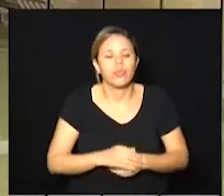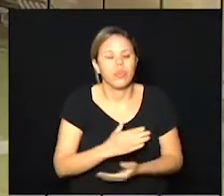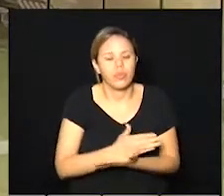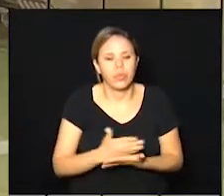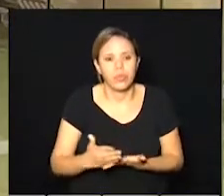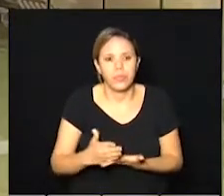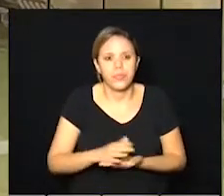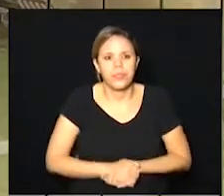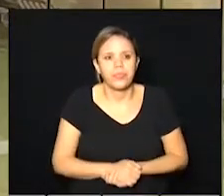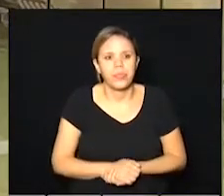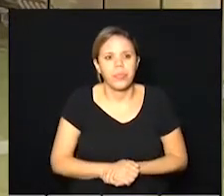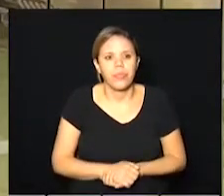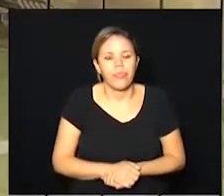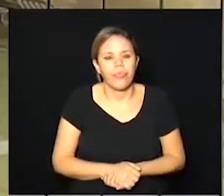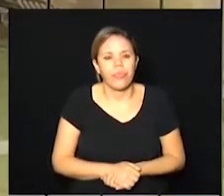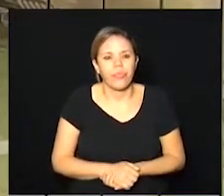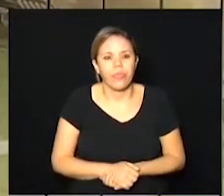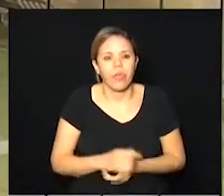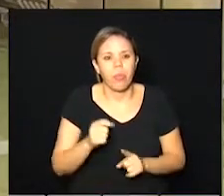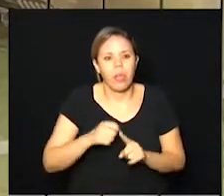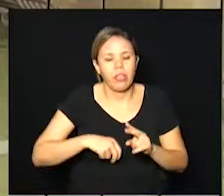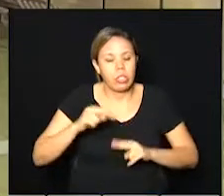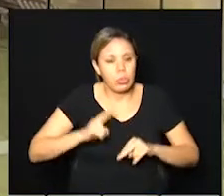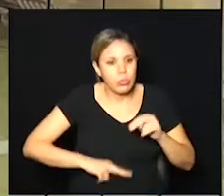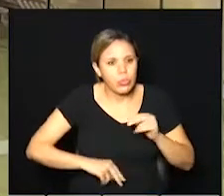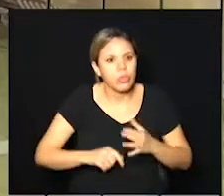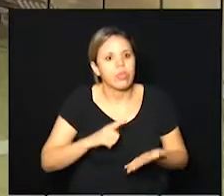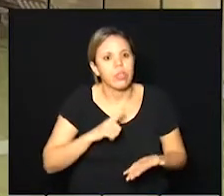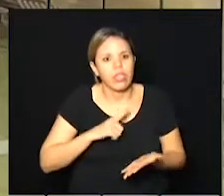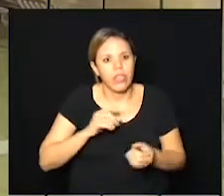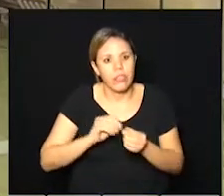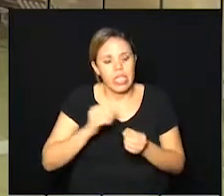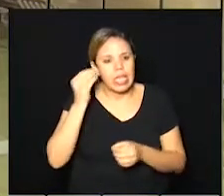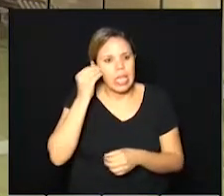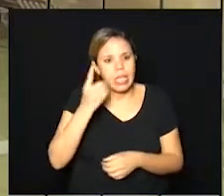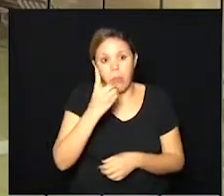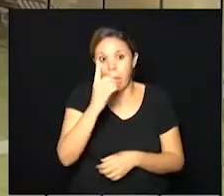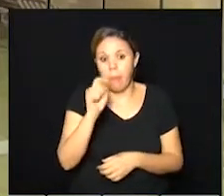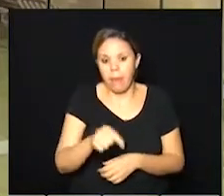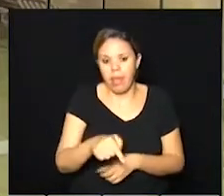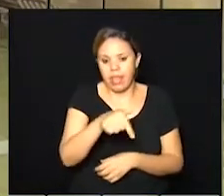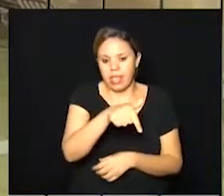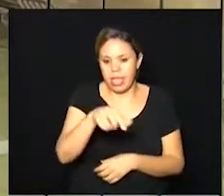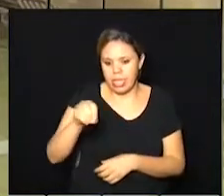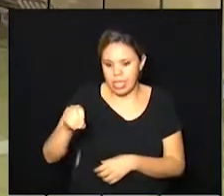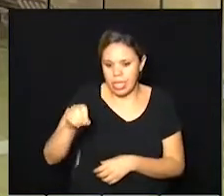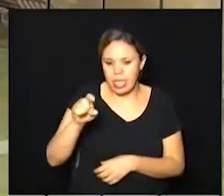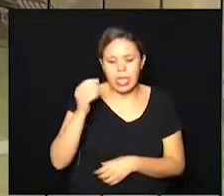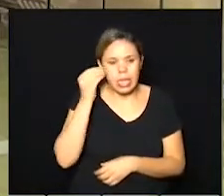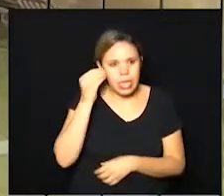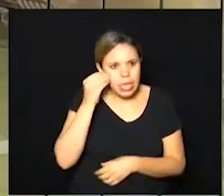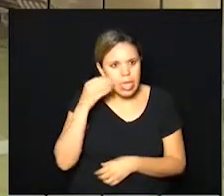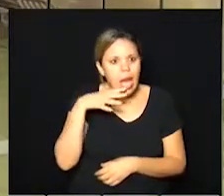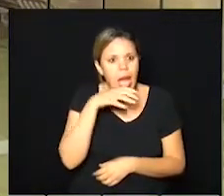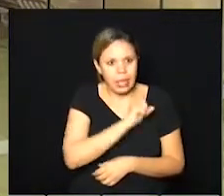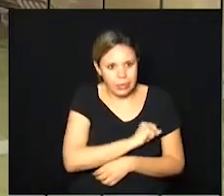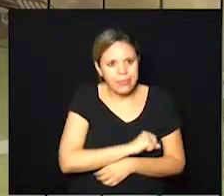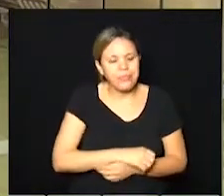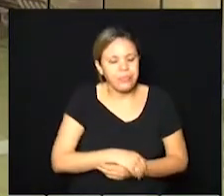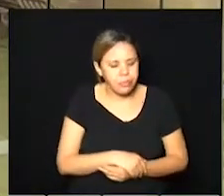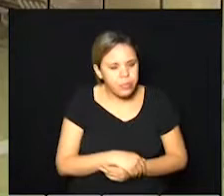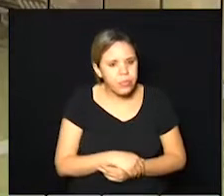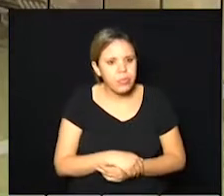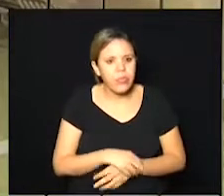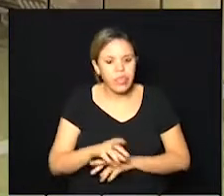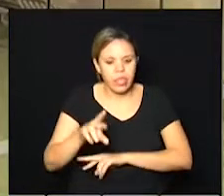logo no início do mês de junho. Foram 1.700 testes rápidos para